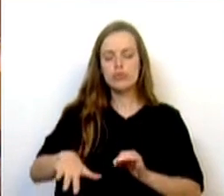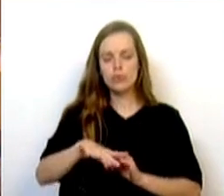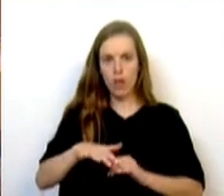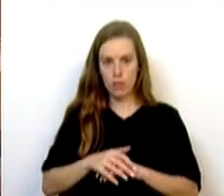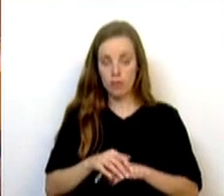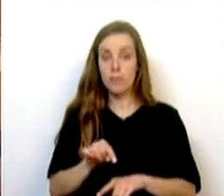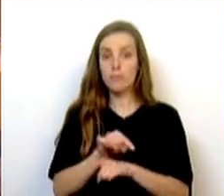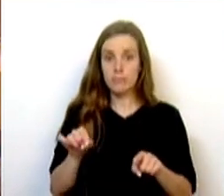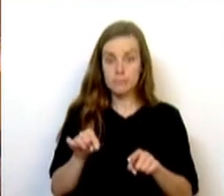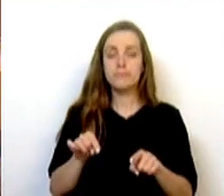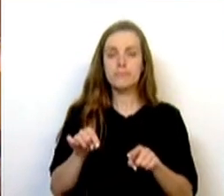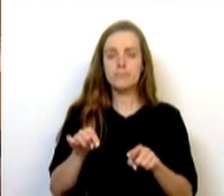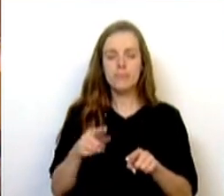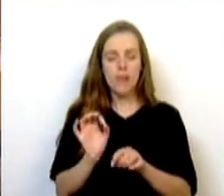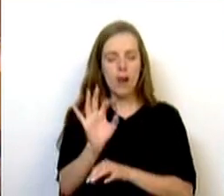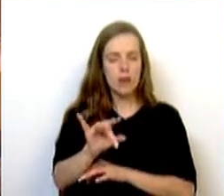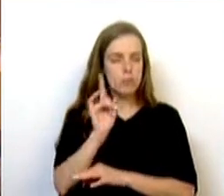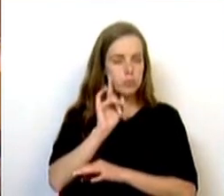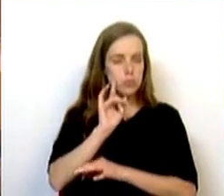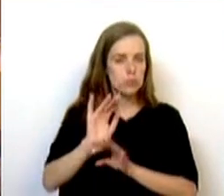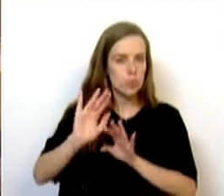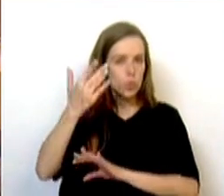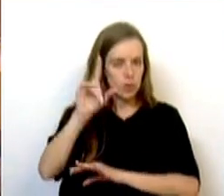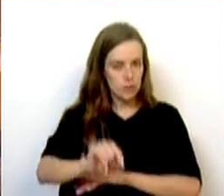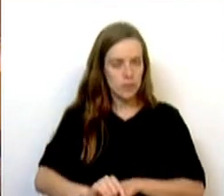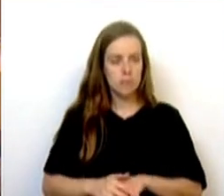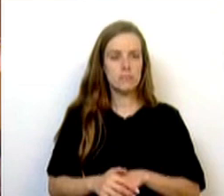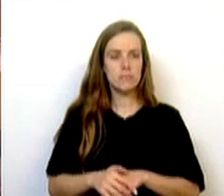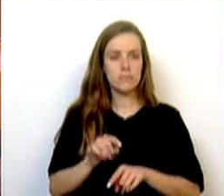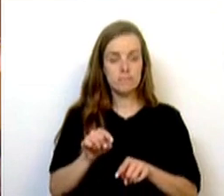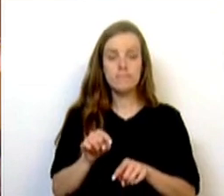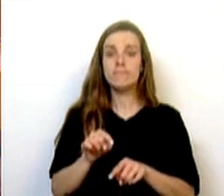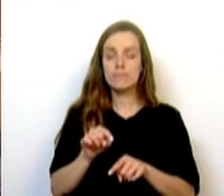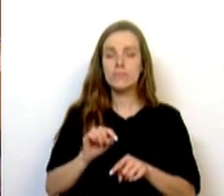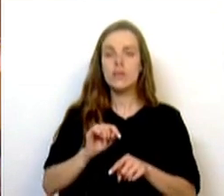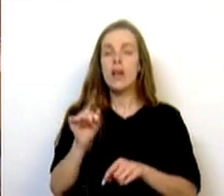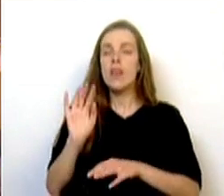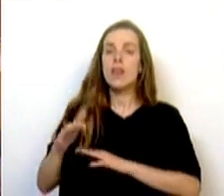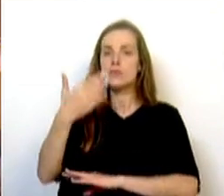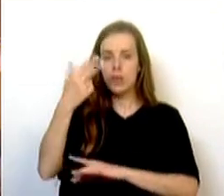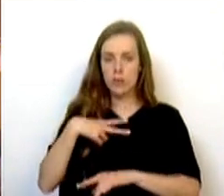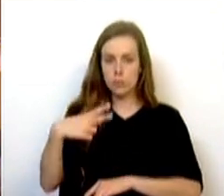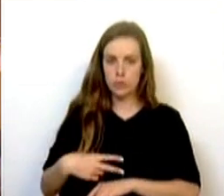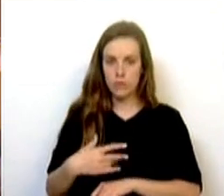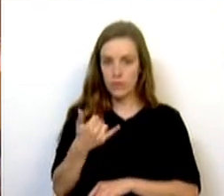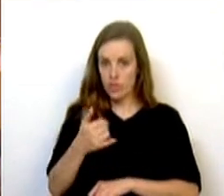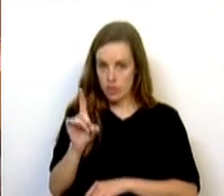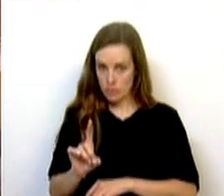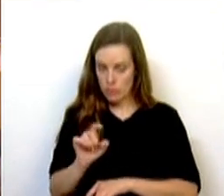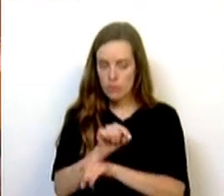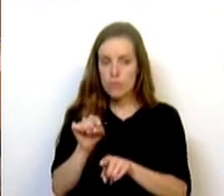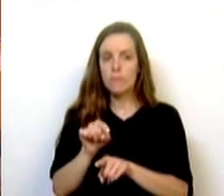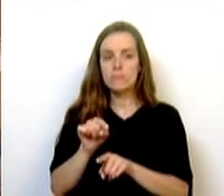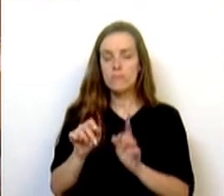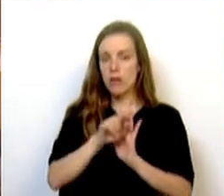não podemos deixar de mencionar outro ponto muito importante. O Regulamento da Nacionalidade Portuguesa prevê no seu artigo 26º o seguinte. Em